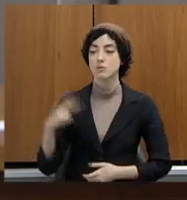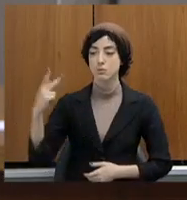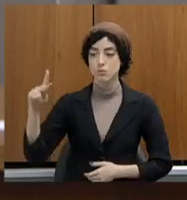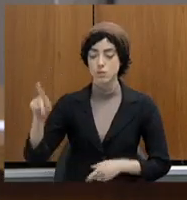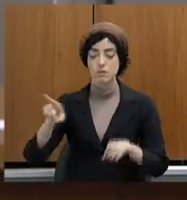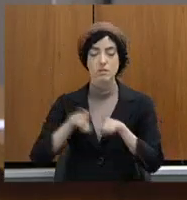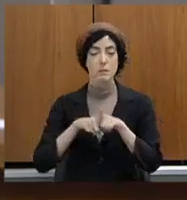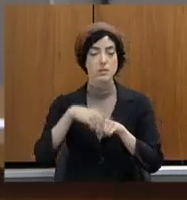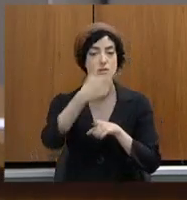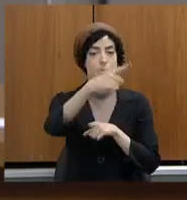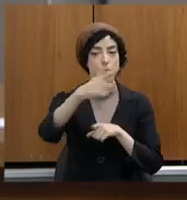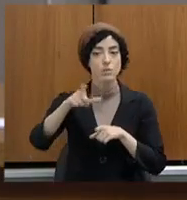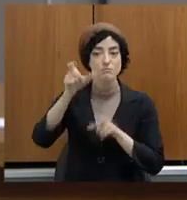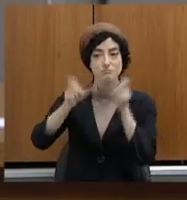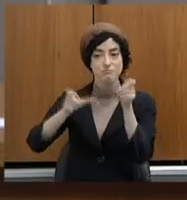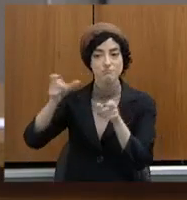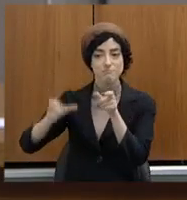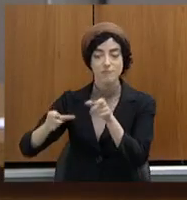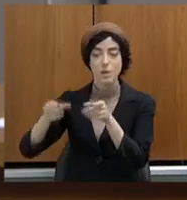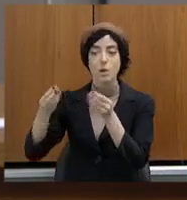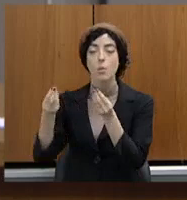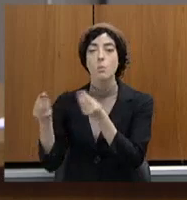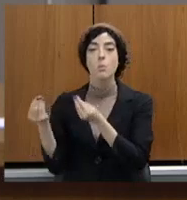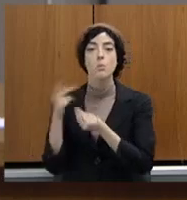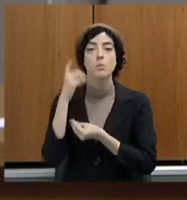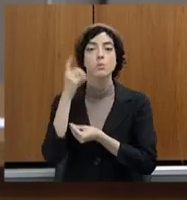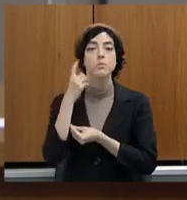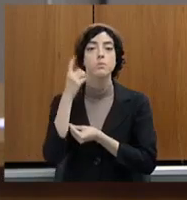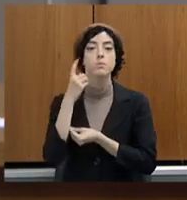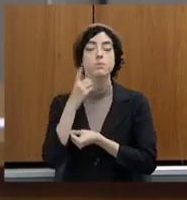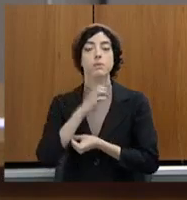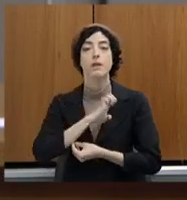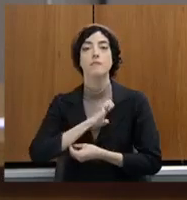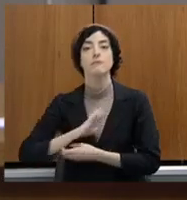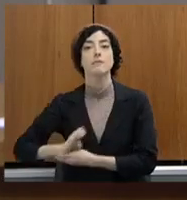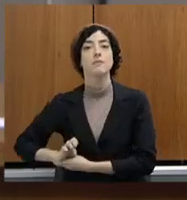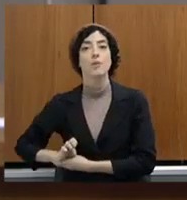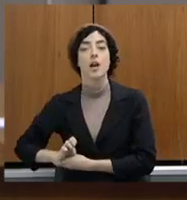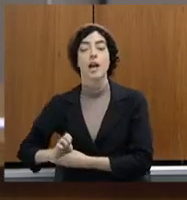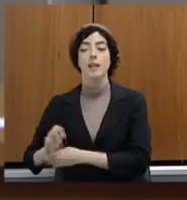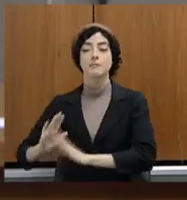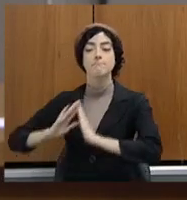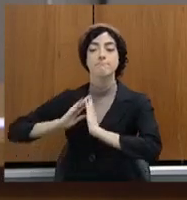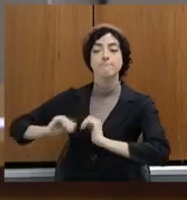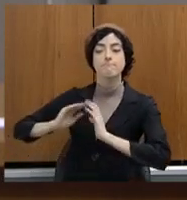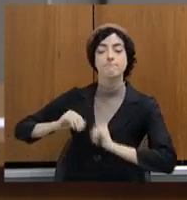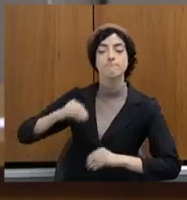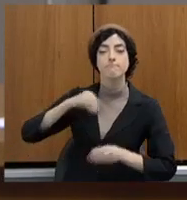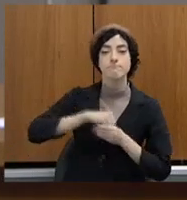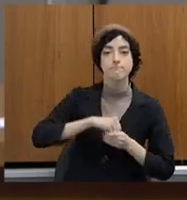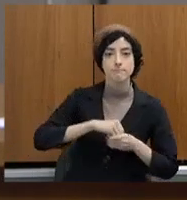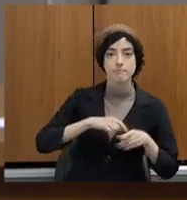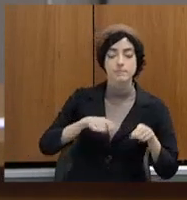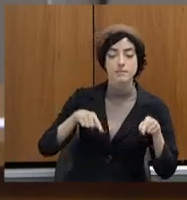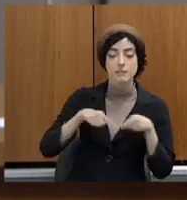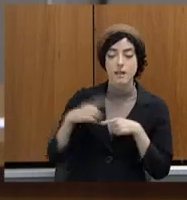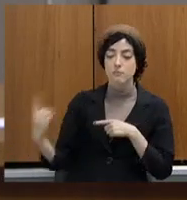recebido em minha sala vários parlamentares estaduais, levando prefeitos, levando vereadores,